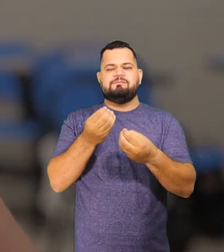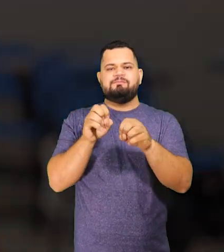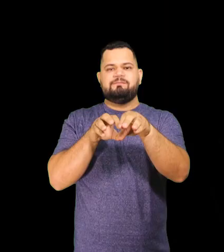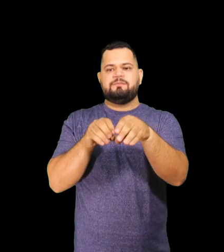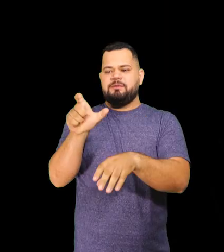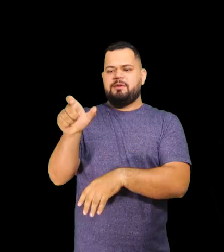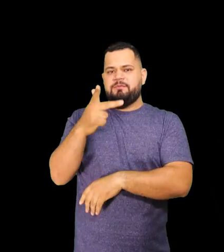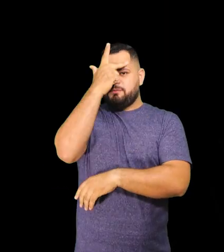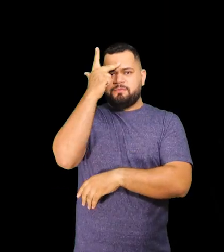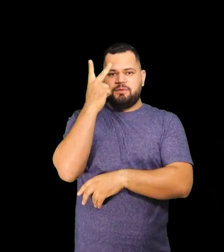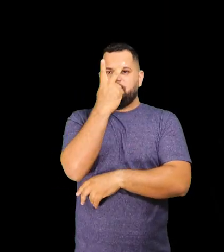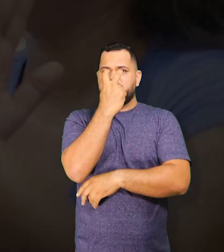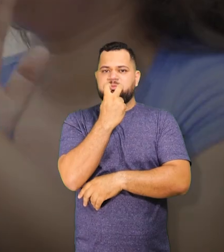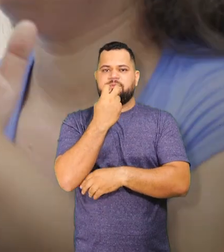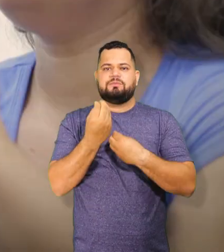para uma pessoa cega?